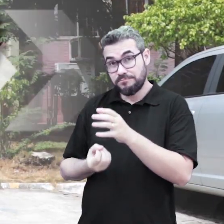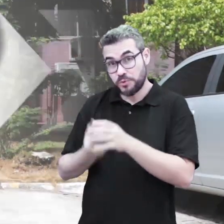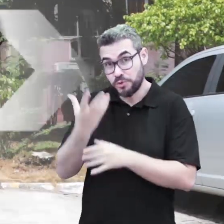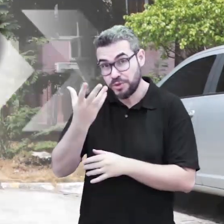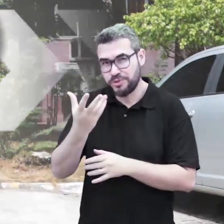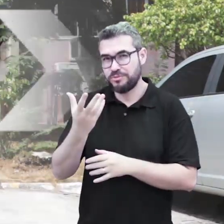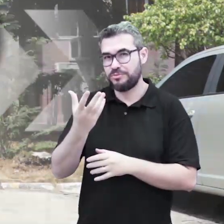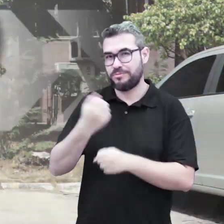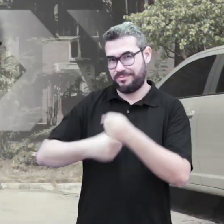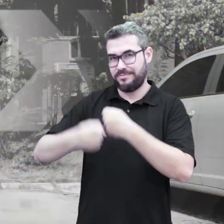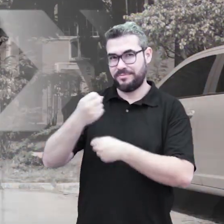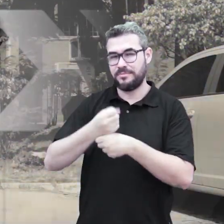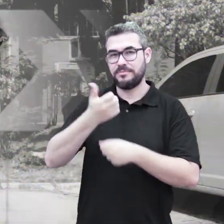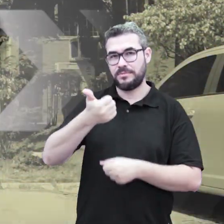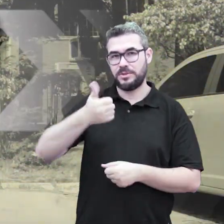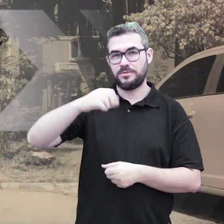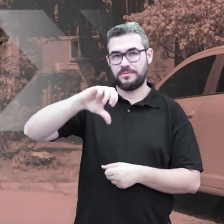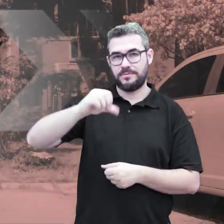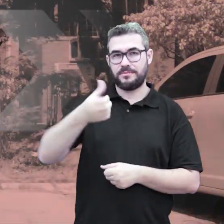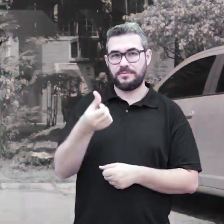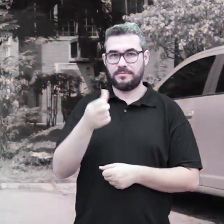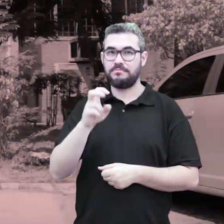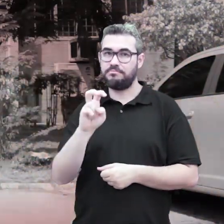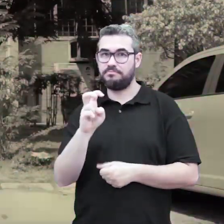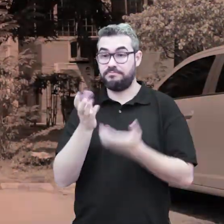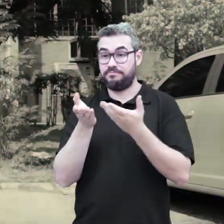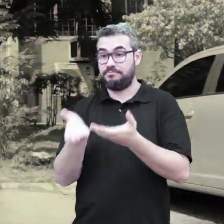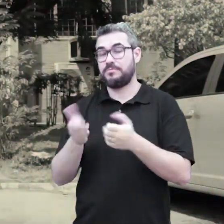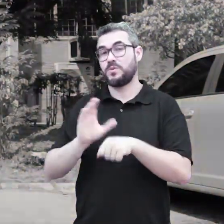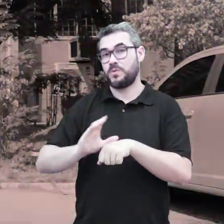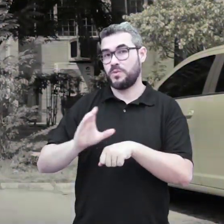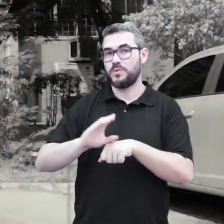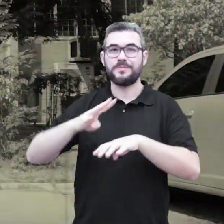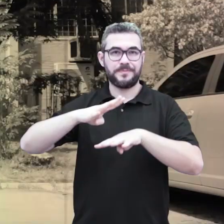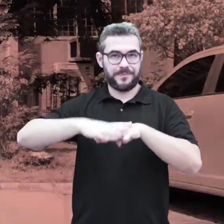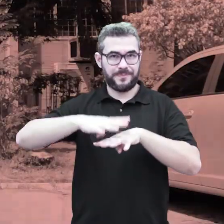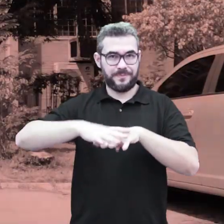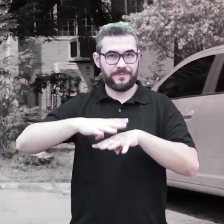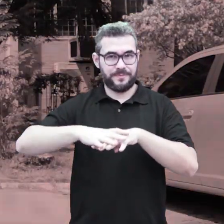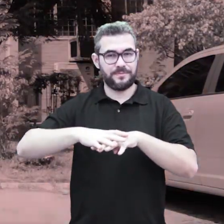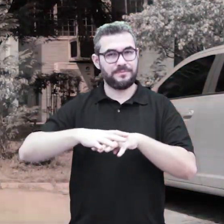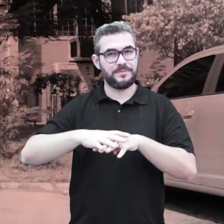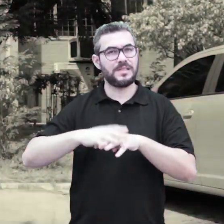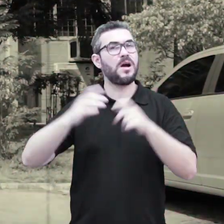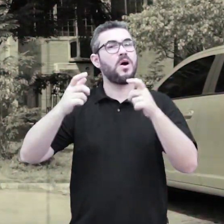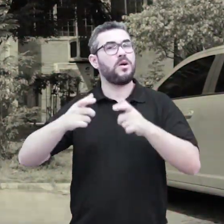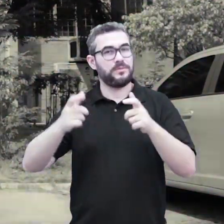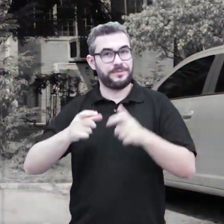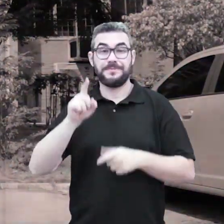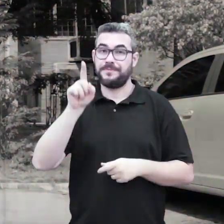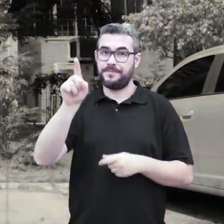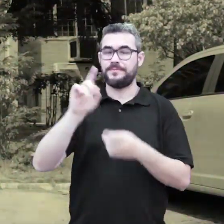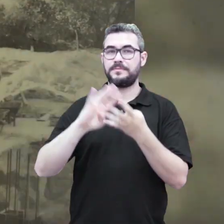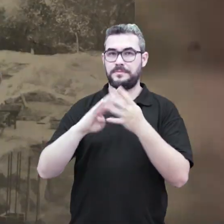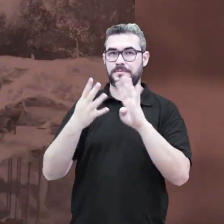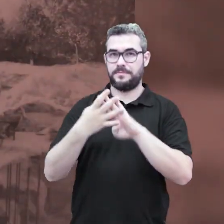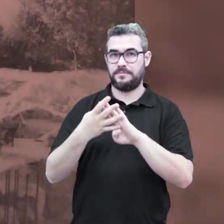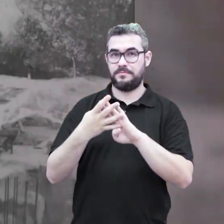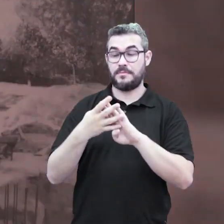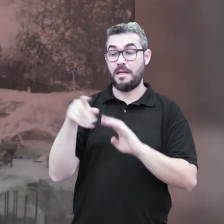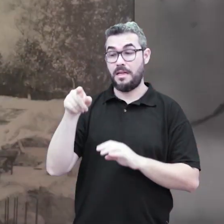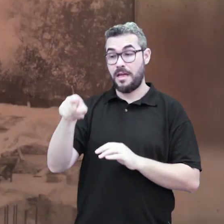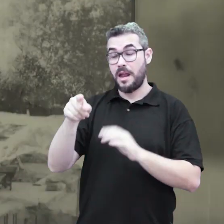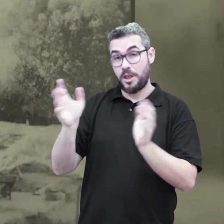Em 1965, surgiu um dos mais antigos e renomados cursos de pós-graduação da UFC, o da Matemática. Com